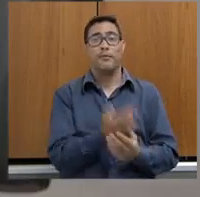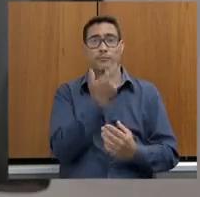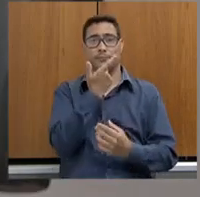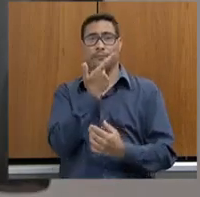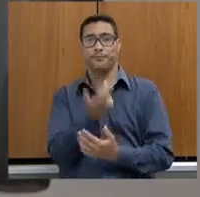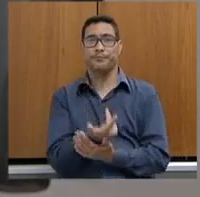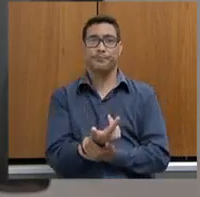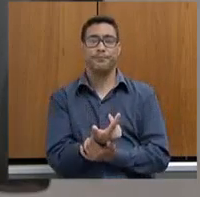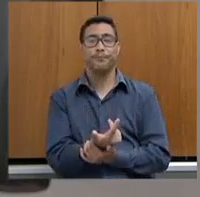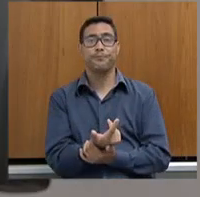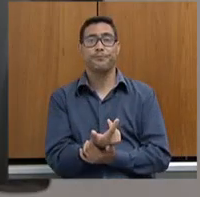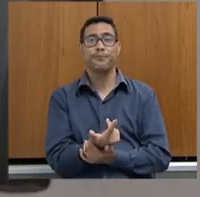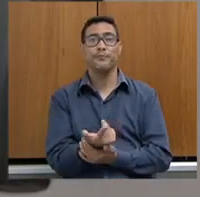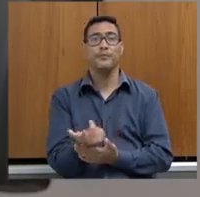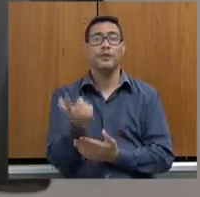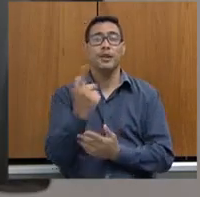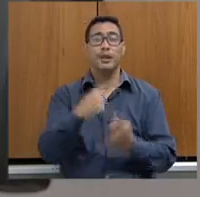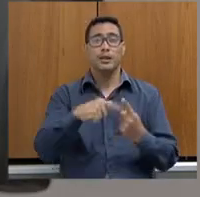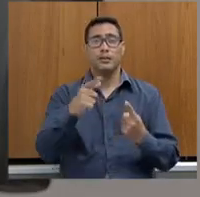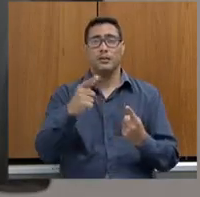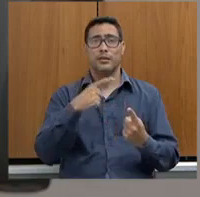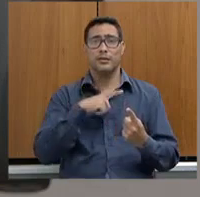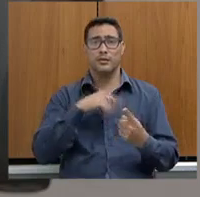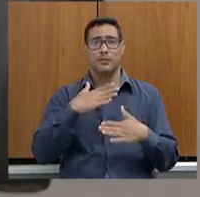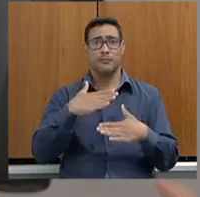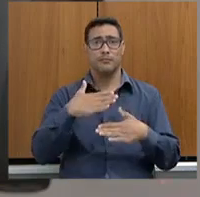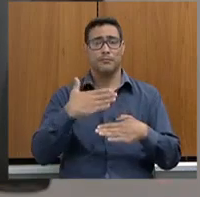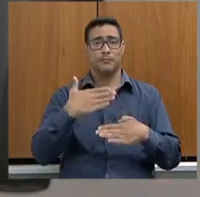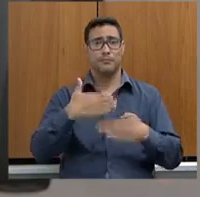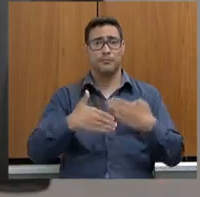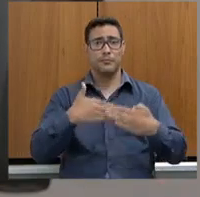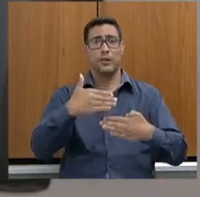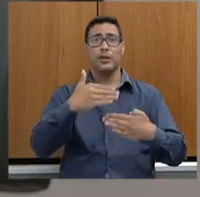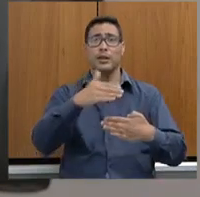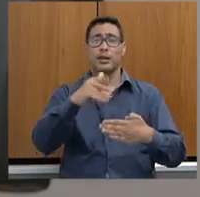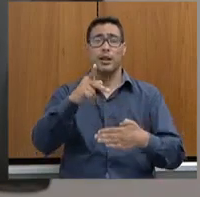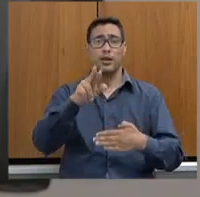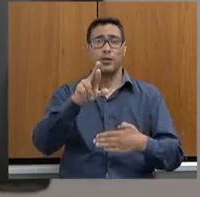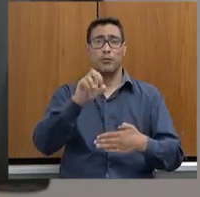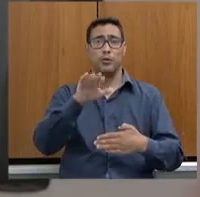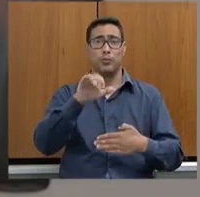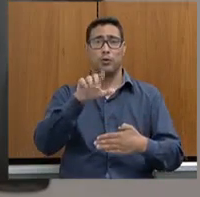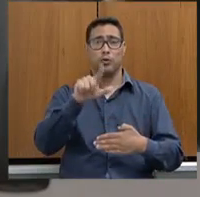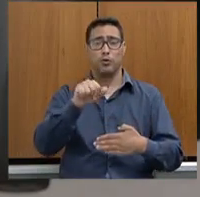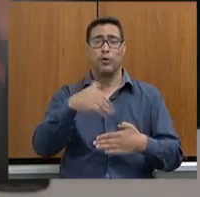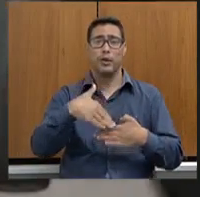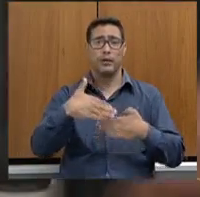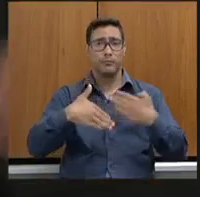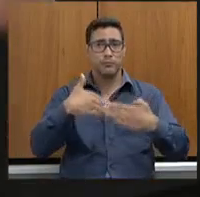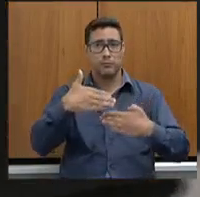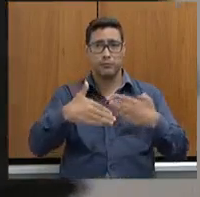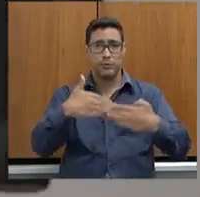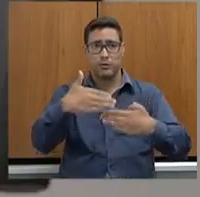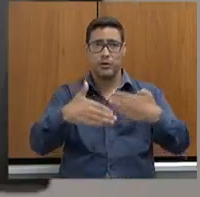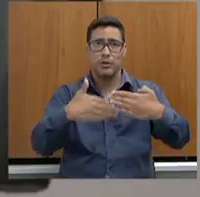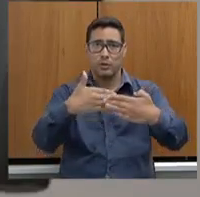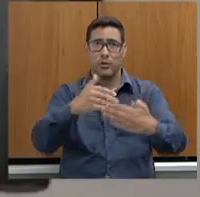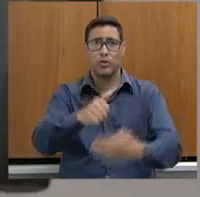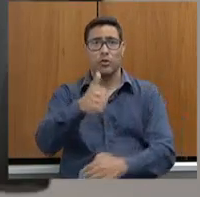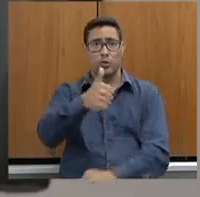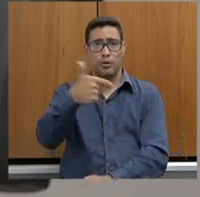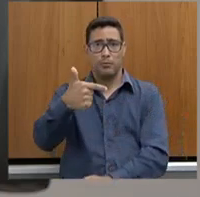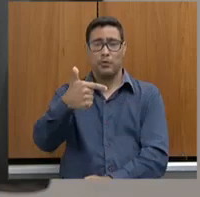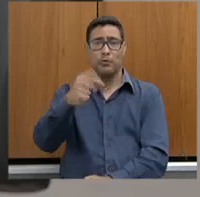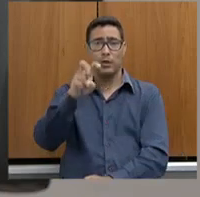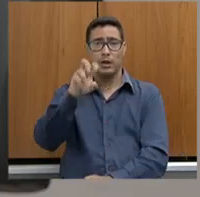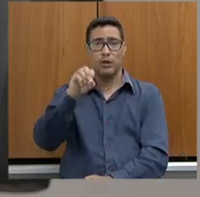aqui a questão das progressões, promoções e progressões, progressões, progressões, 12.504,